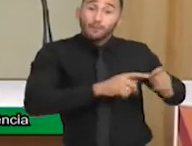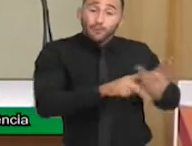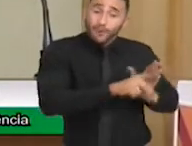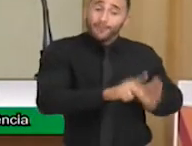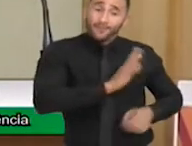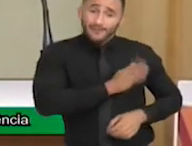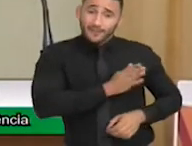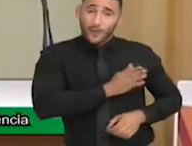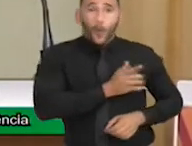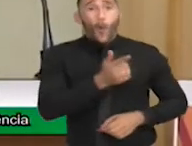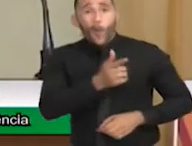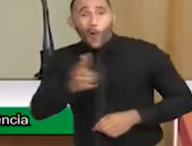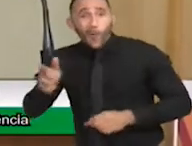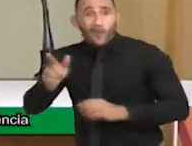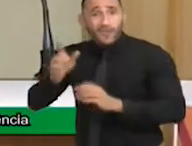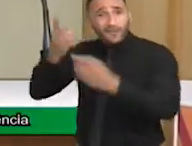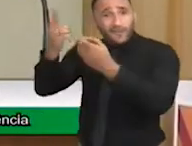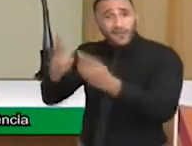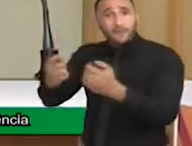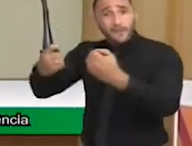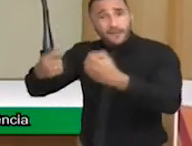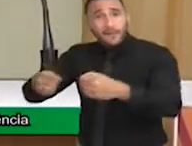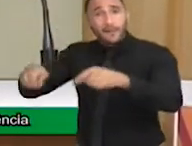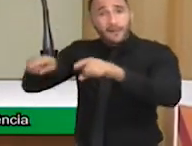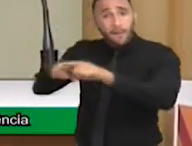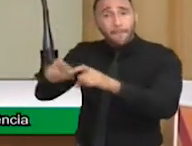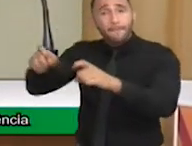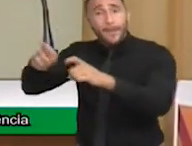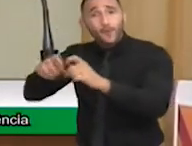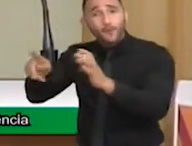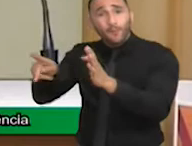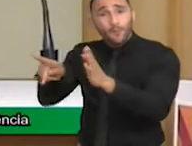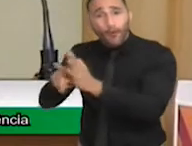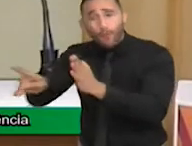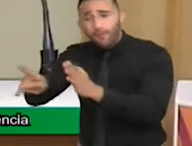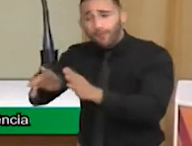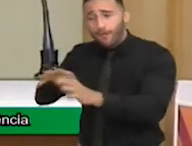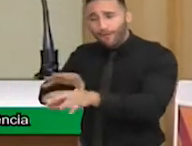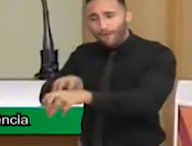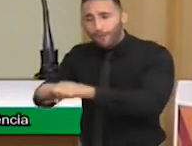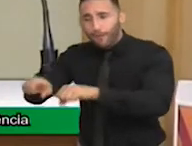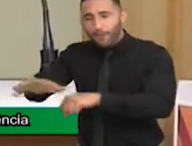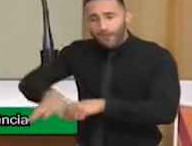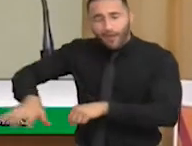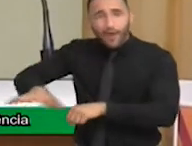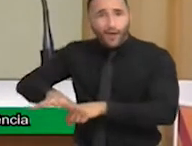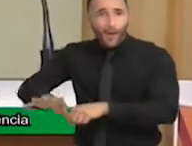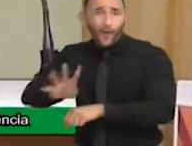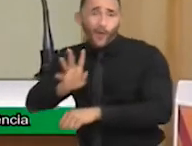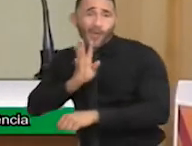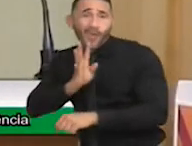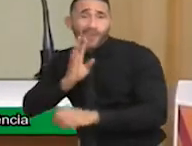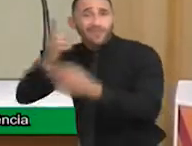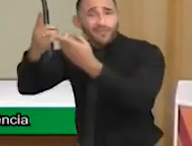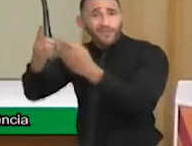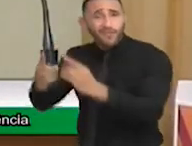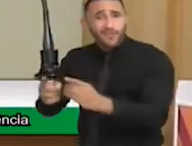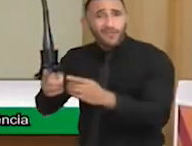dentro da deficiência, precisamos de tratamento com especialistas, com ampla capacidade no